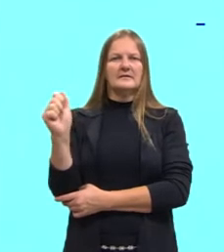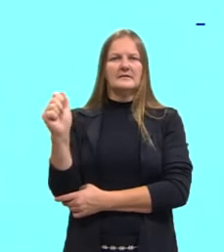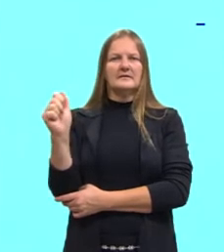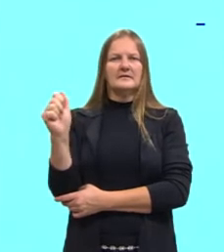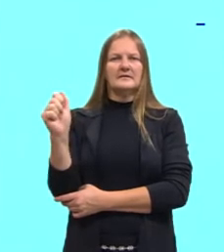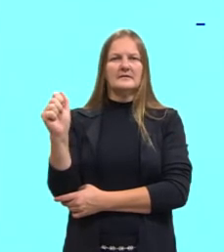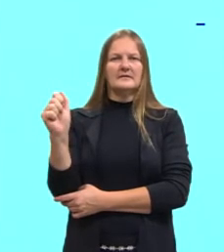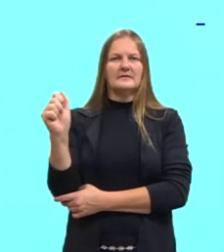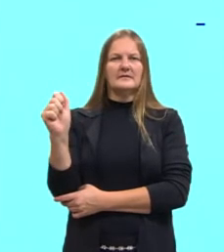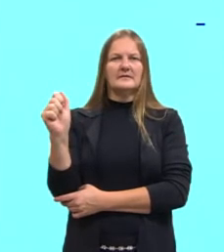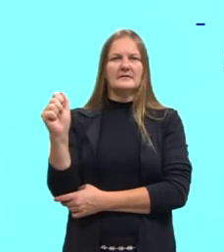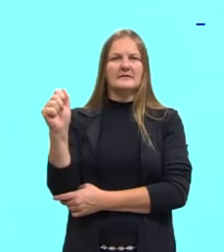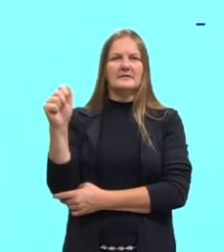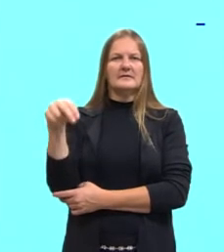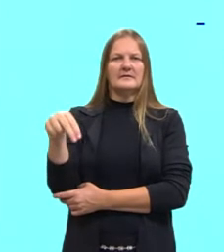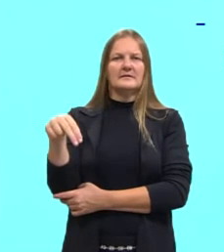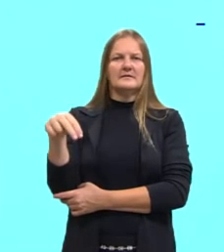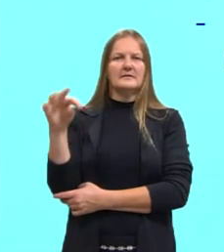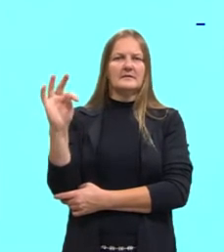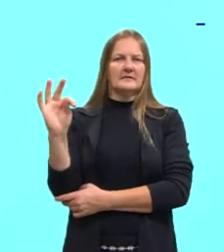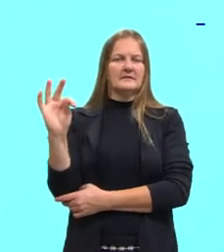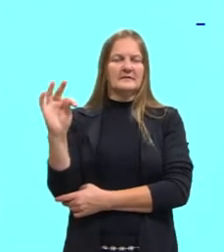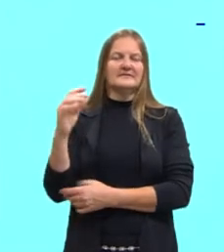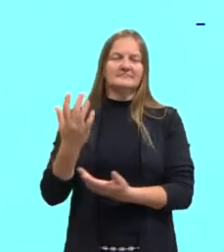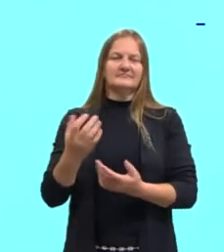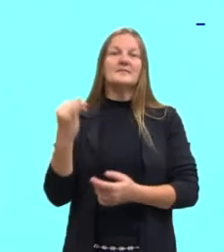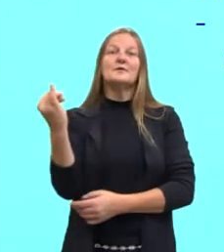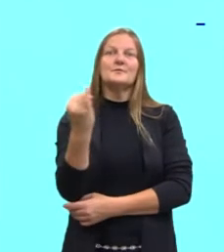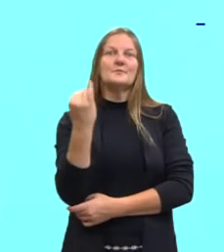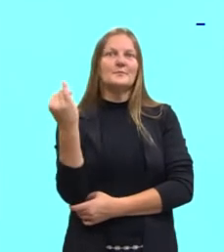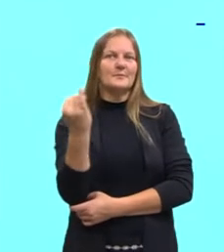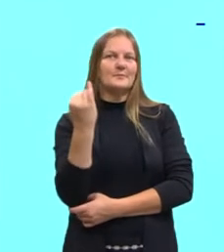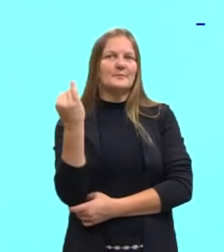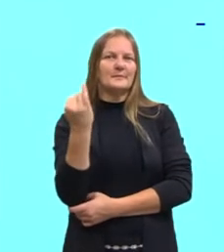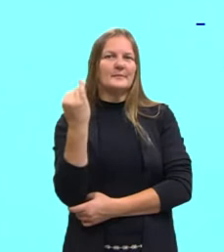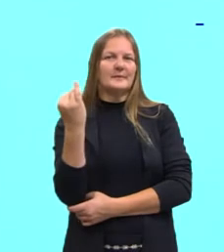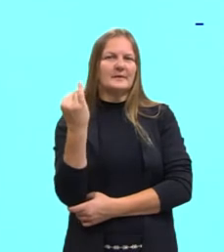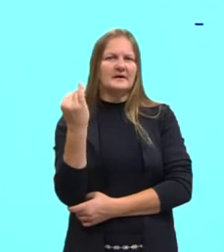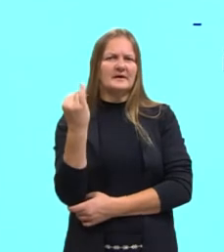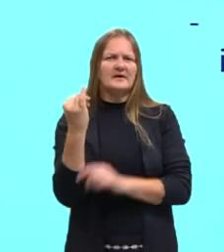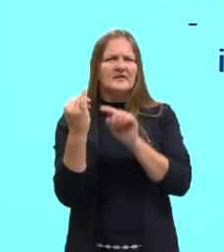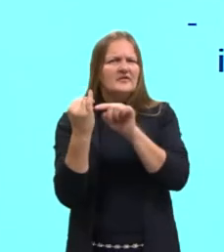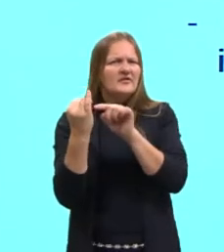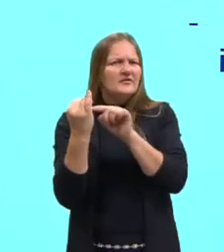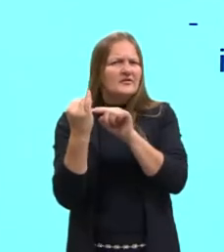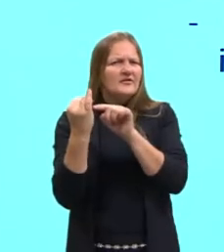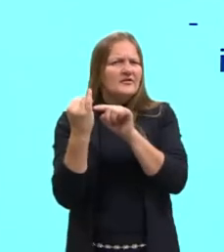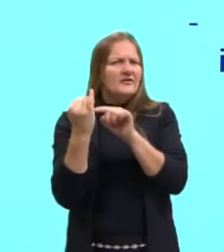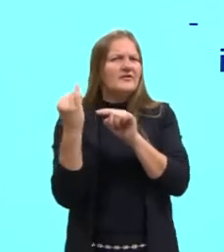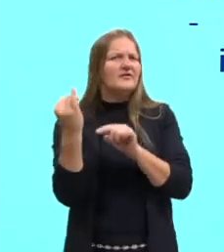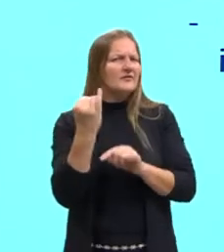-N-T. Important. Important.